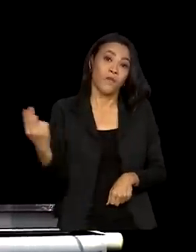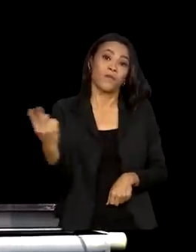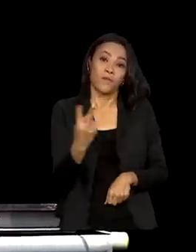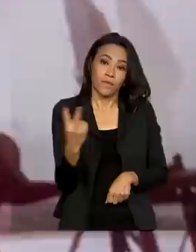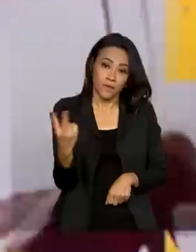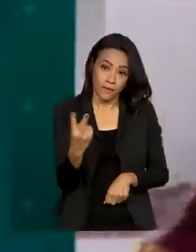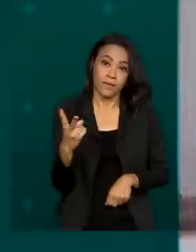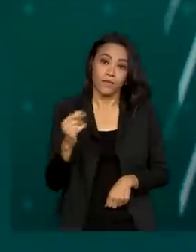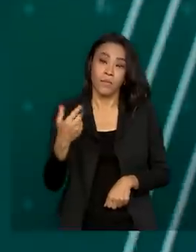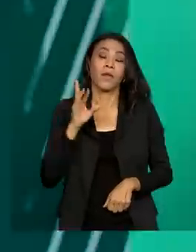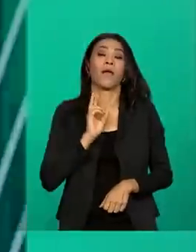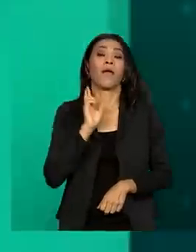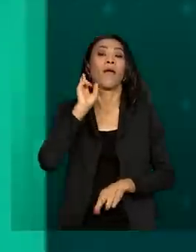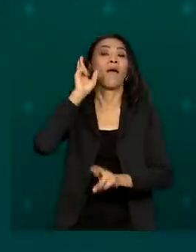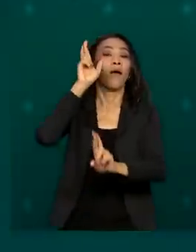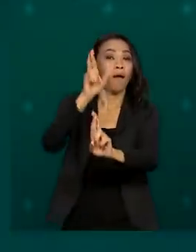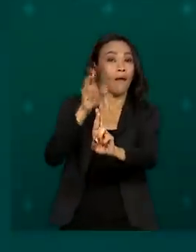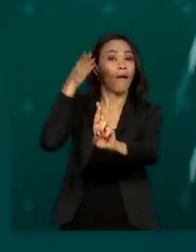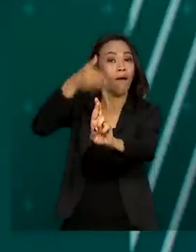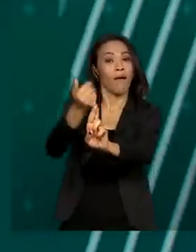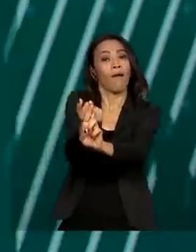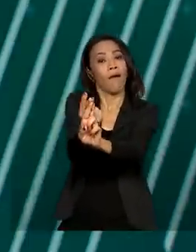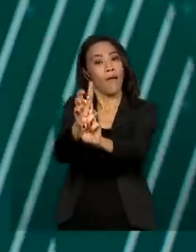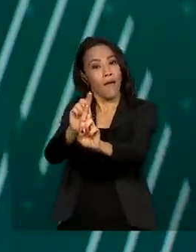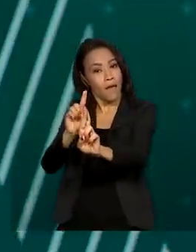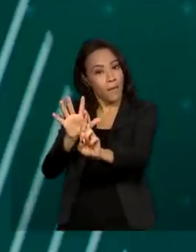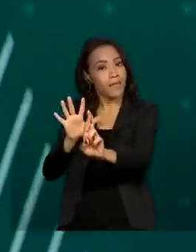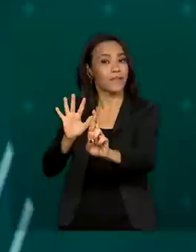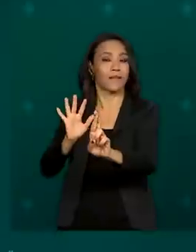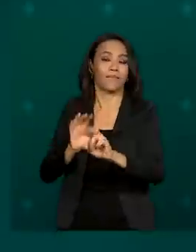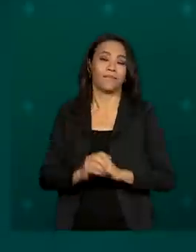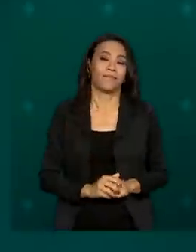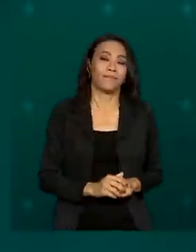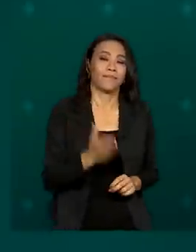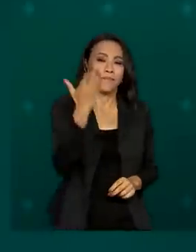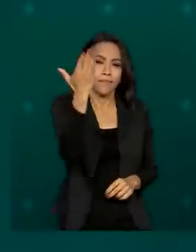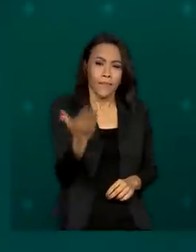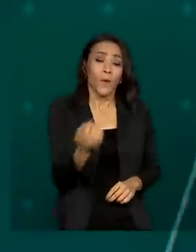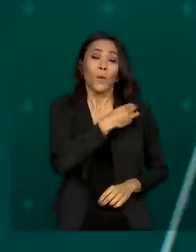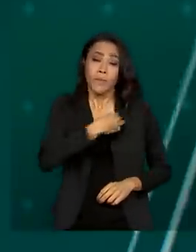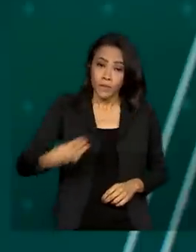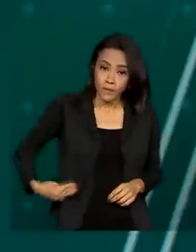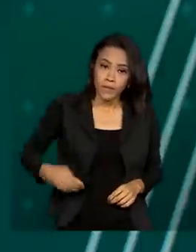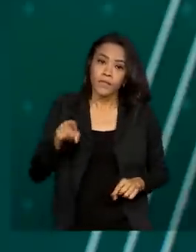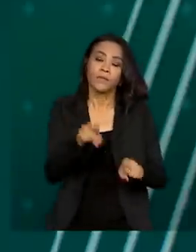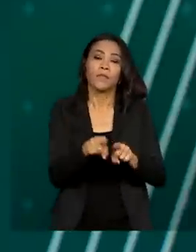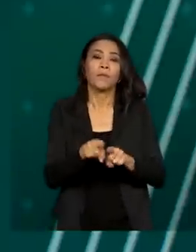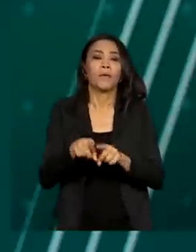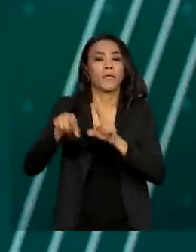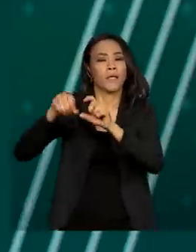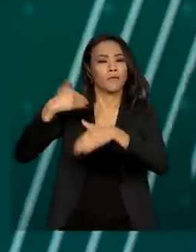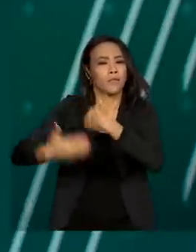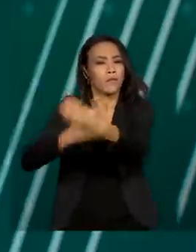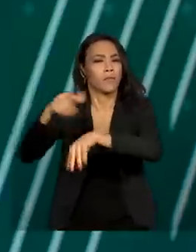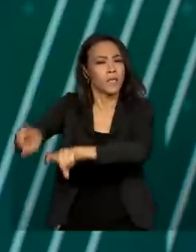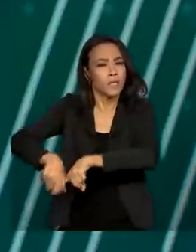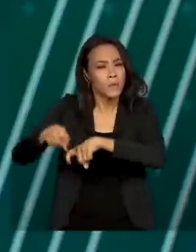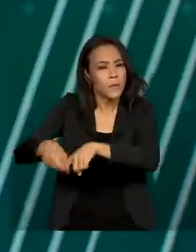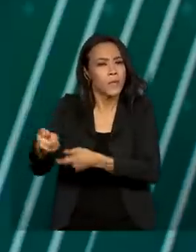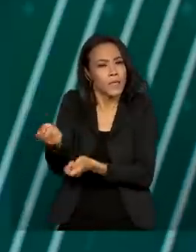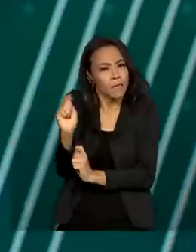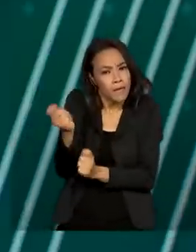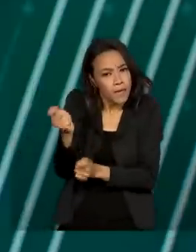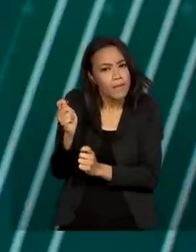representarão. Os ministros do Desenvolvimento Agrário e Agricultura Familiar e da Pesca e Aquicultura